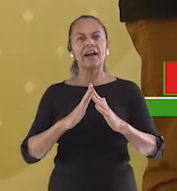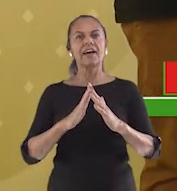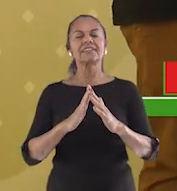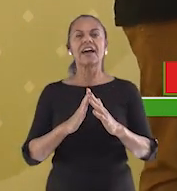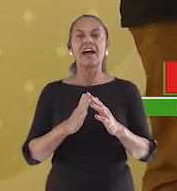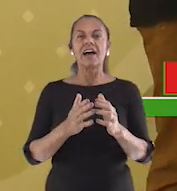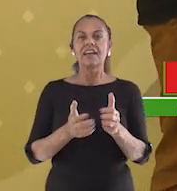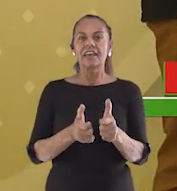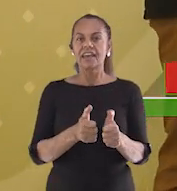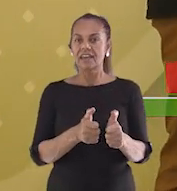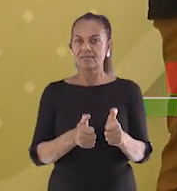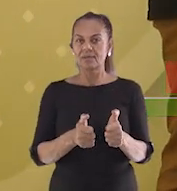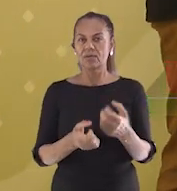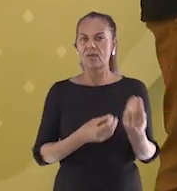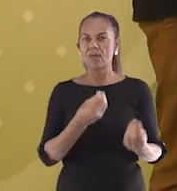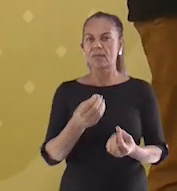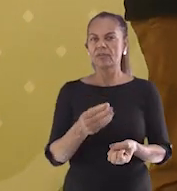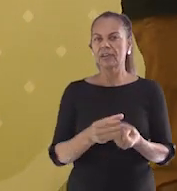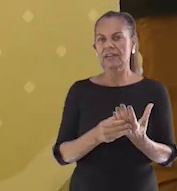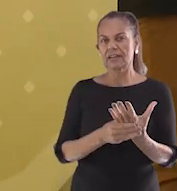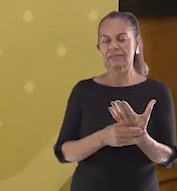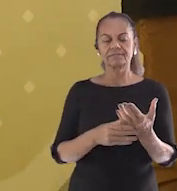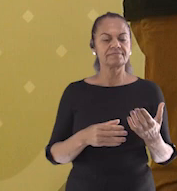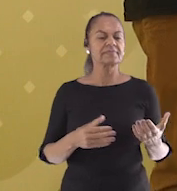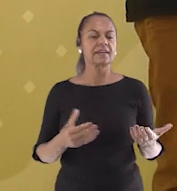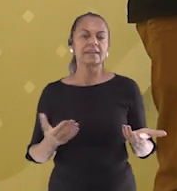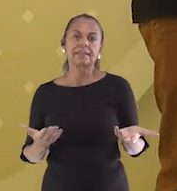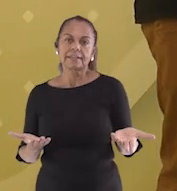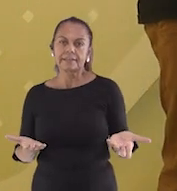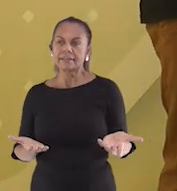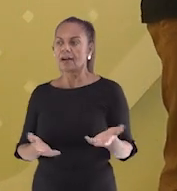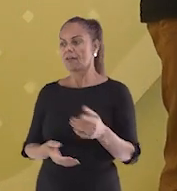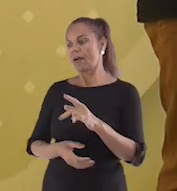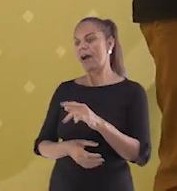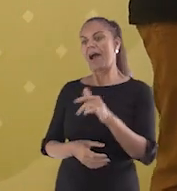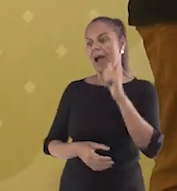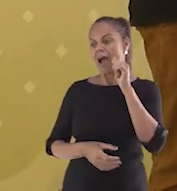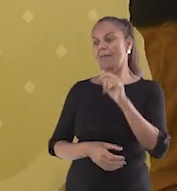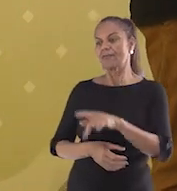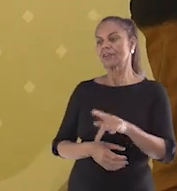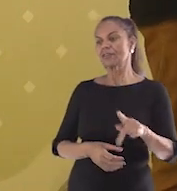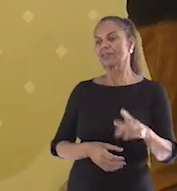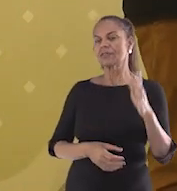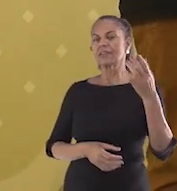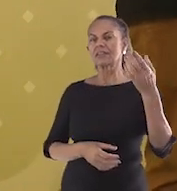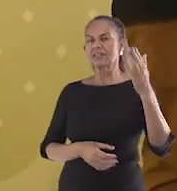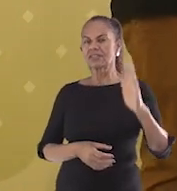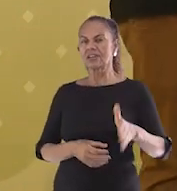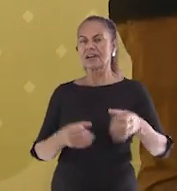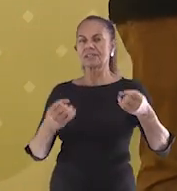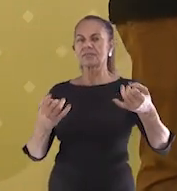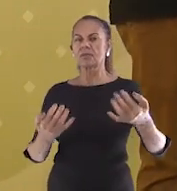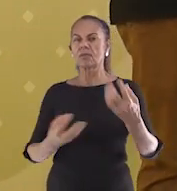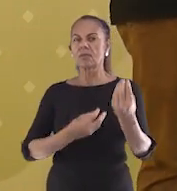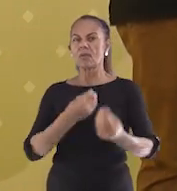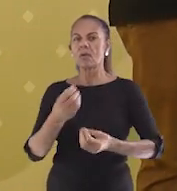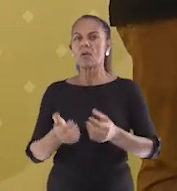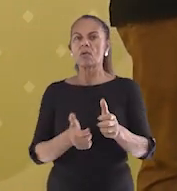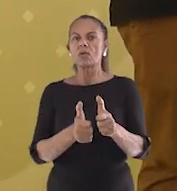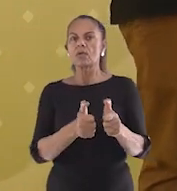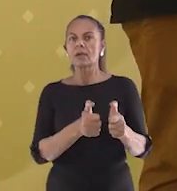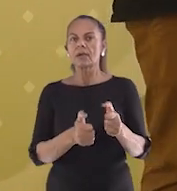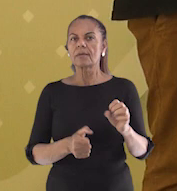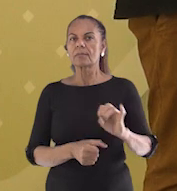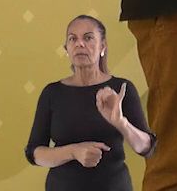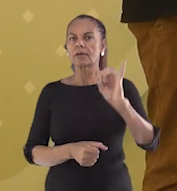acontece? A Thaís já trouxe na aula hoje como os games são importantes para a nossa cultura, para as nossas comunidades. Inclusive, eles